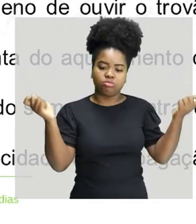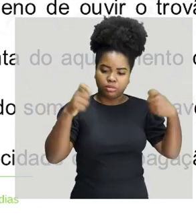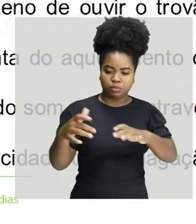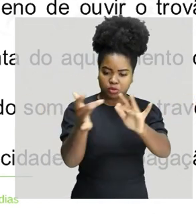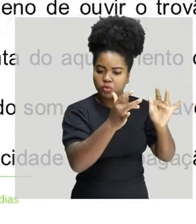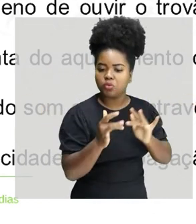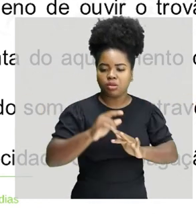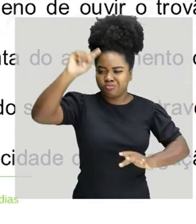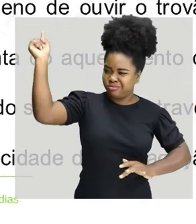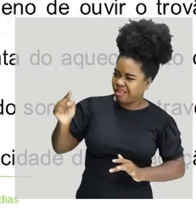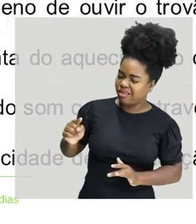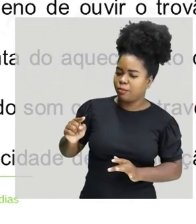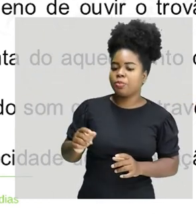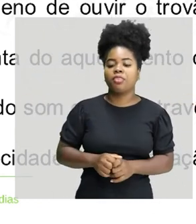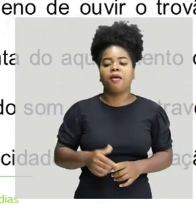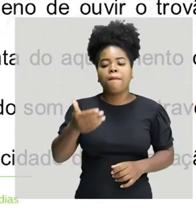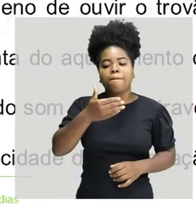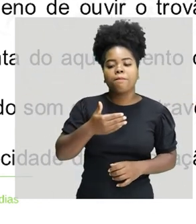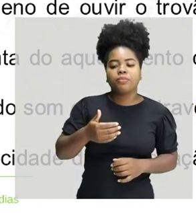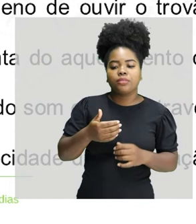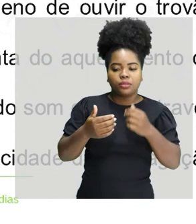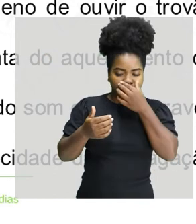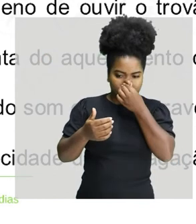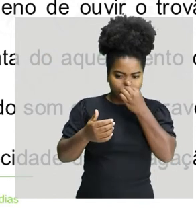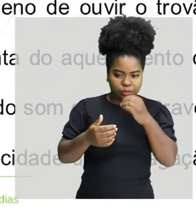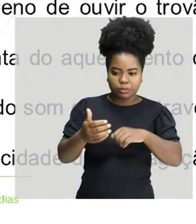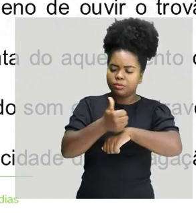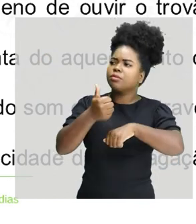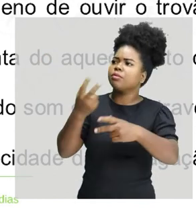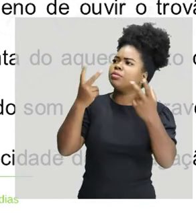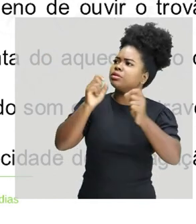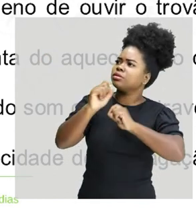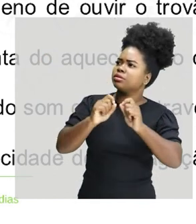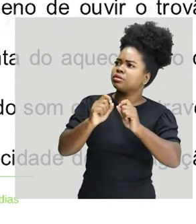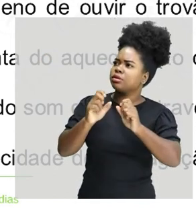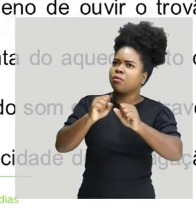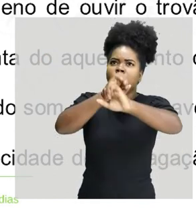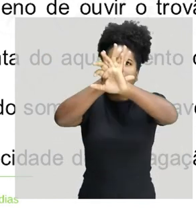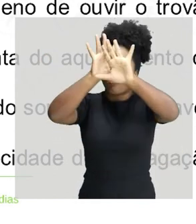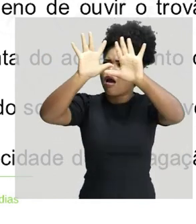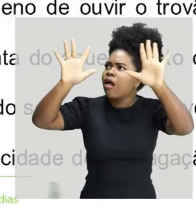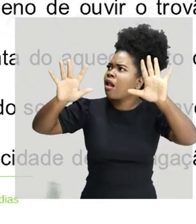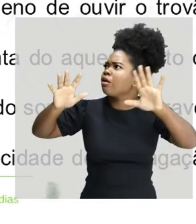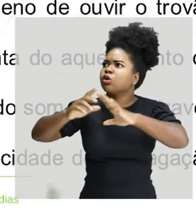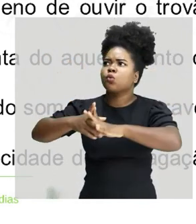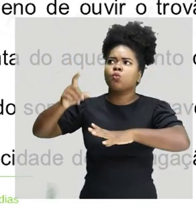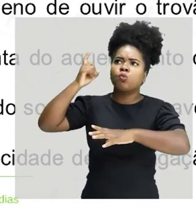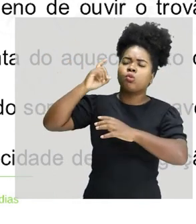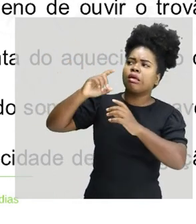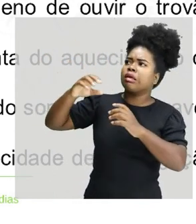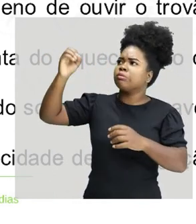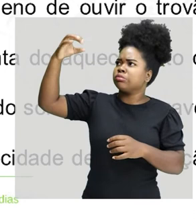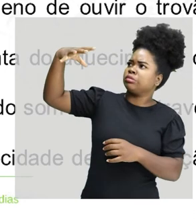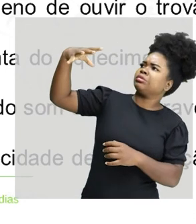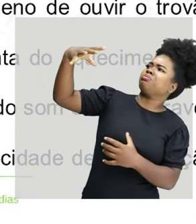observa-se primeiro um clarão no céu, chamado relâmpago, né? E somente alguns segundos depois, ouve-se o